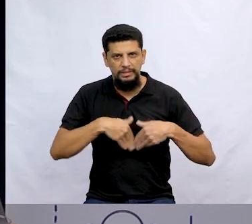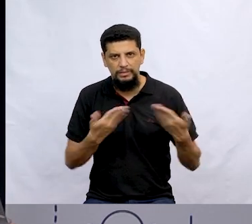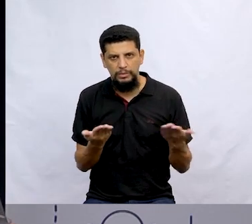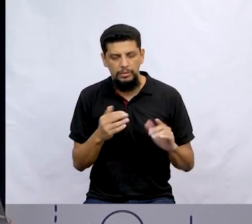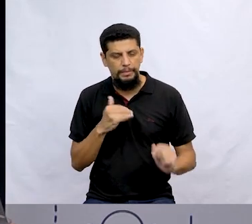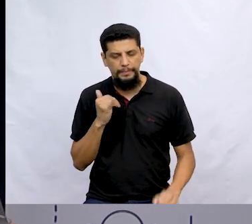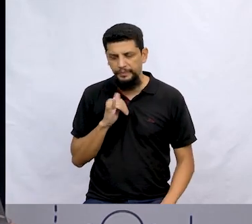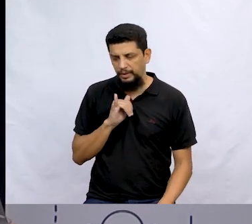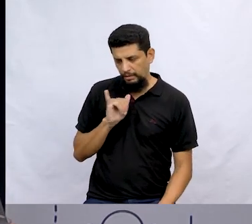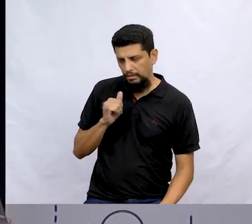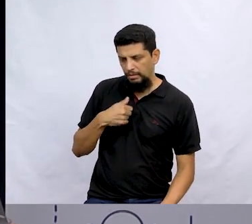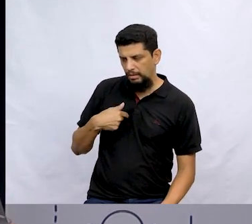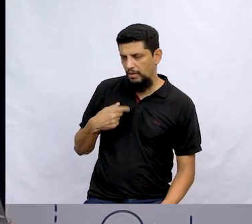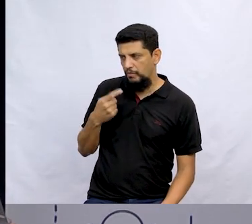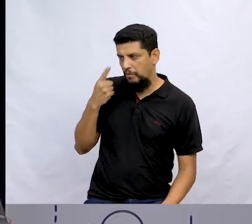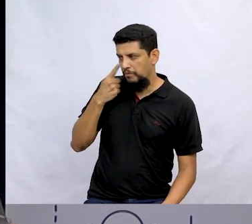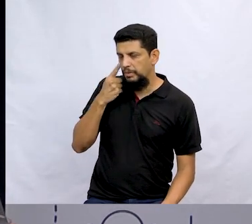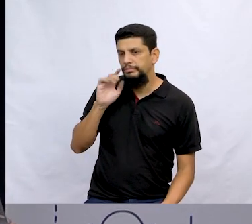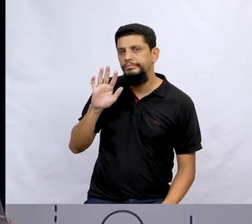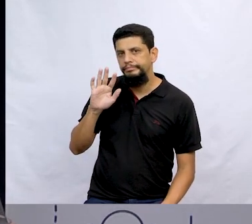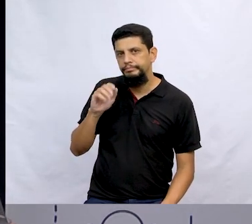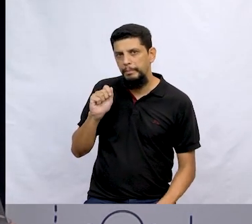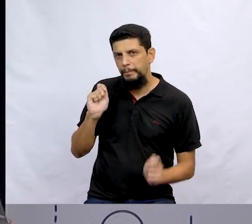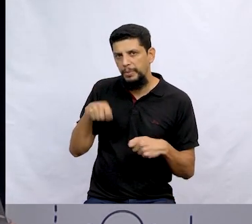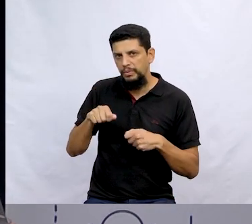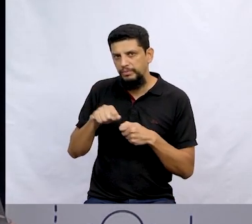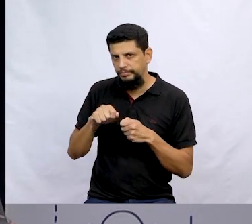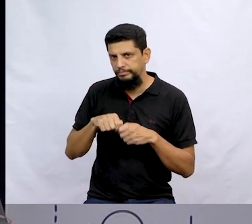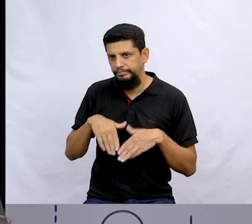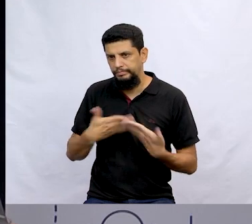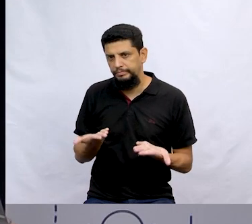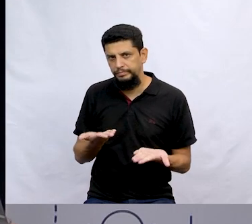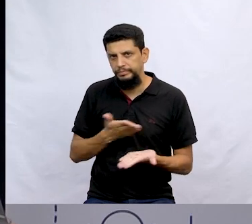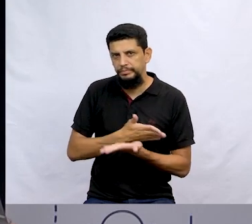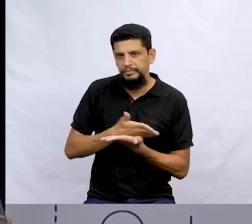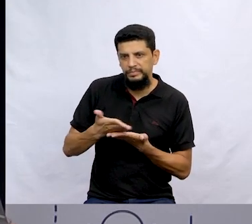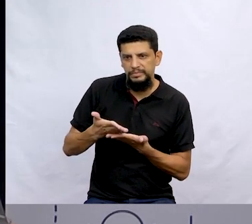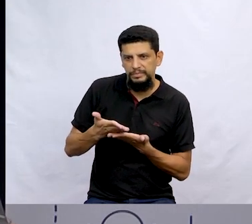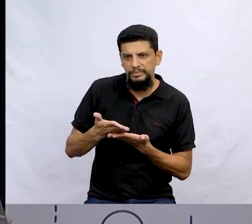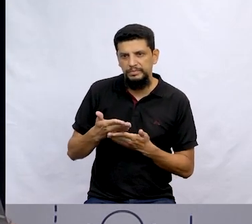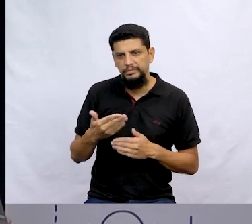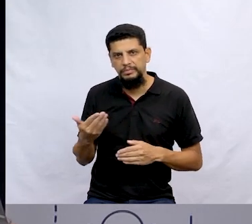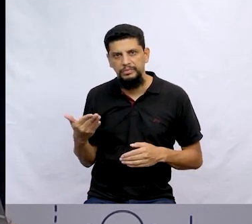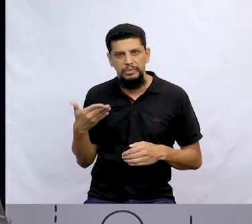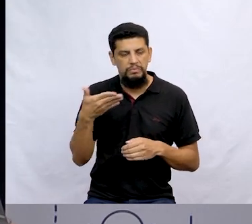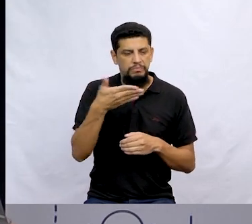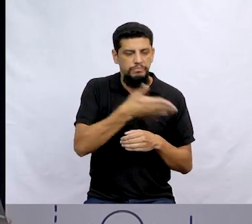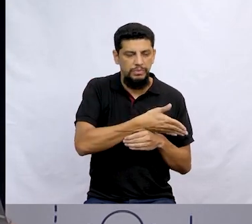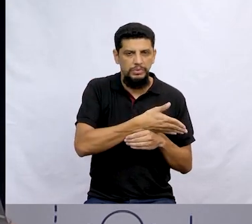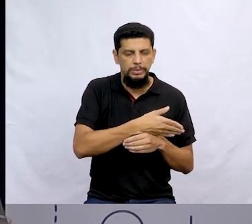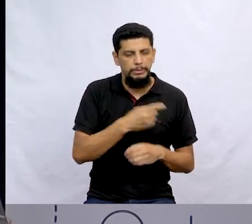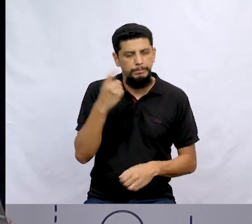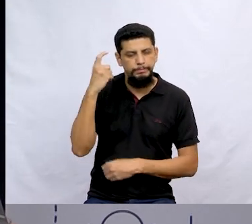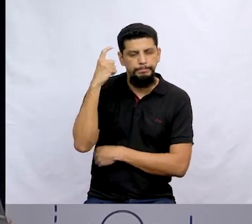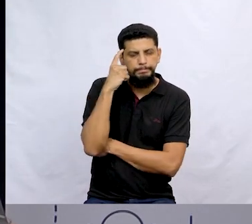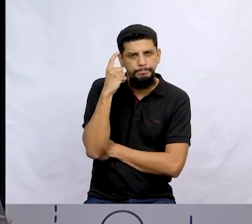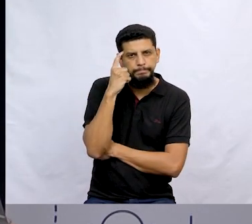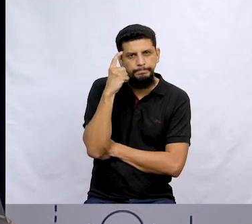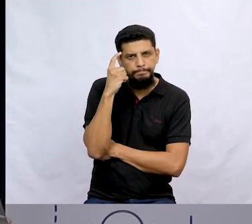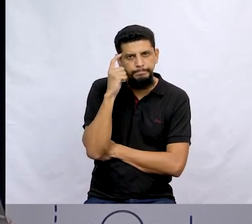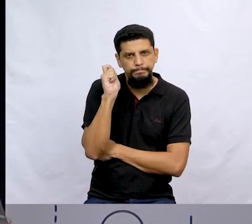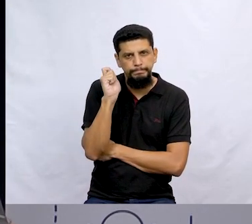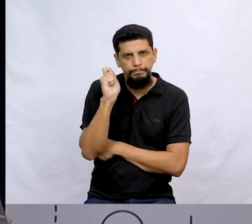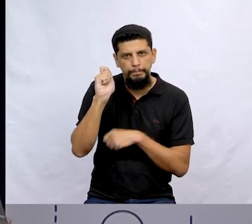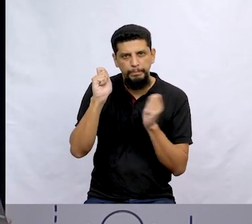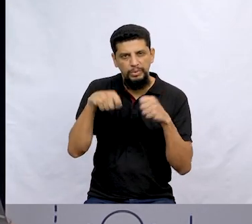Zelito disse, ah, vou ver o que dá para fazer. E começou então. Foi para sua oficina e começou a pensar no que ele